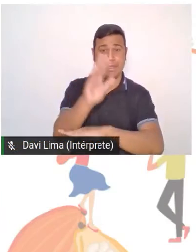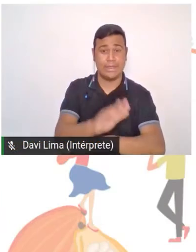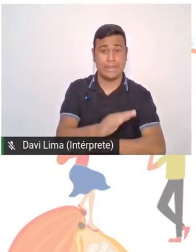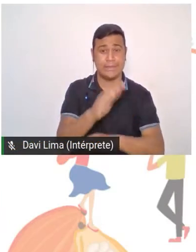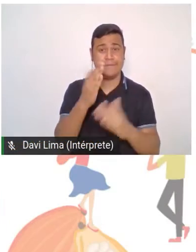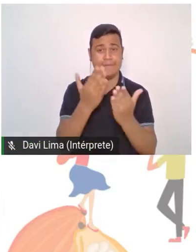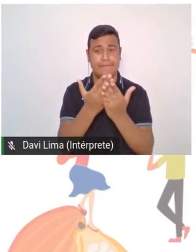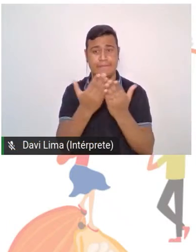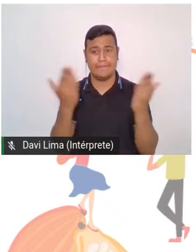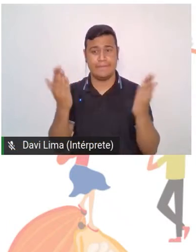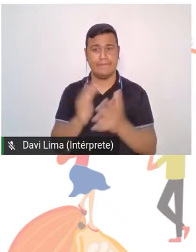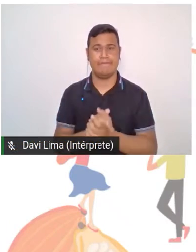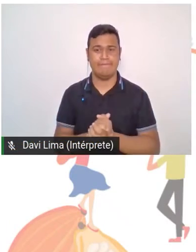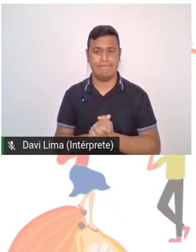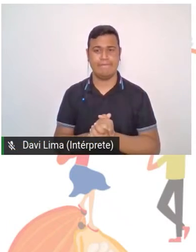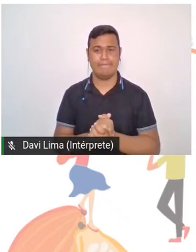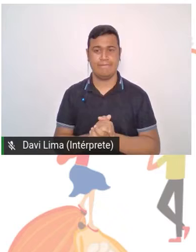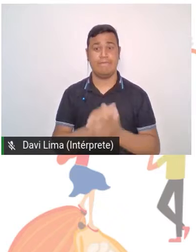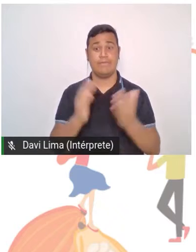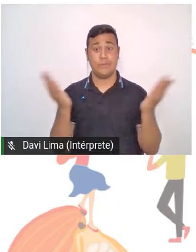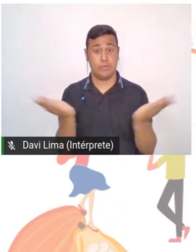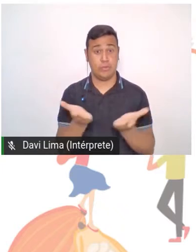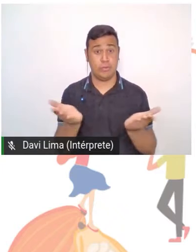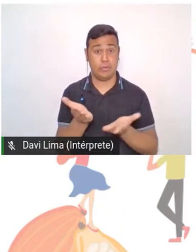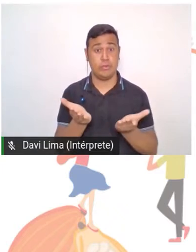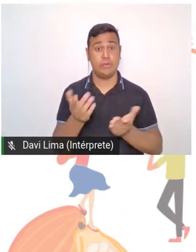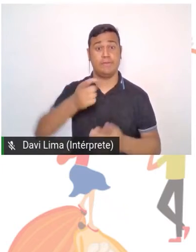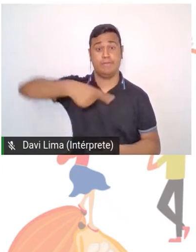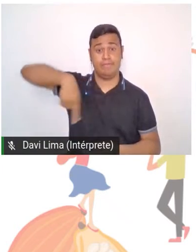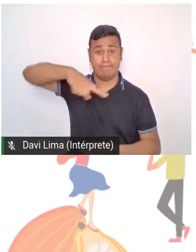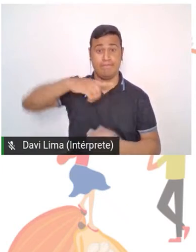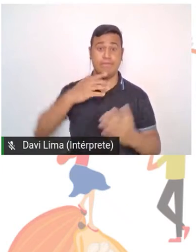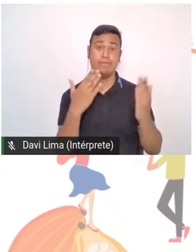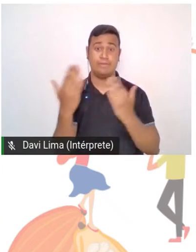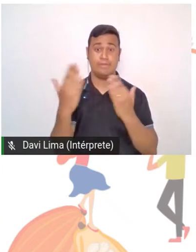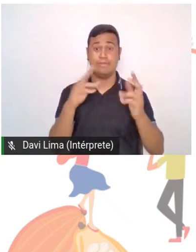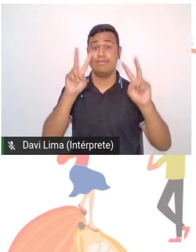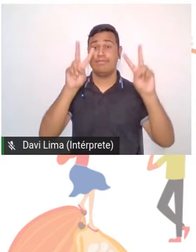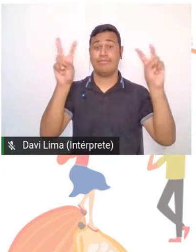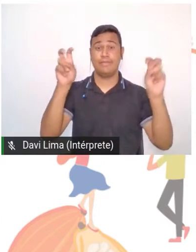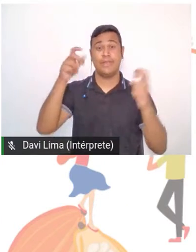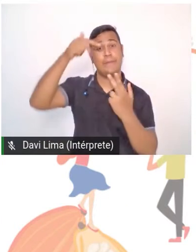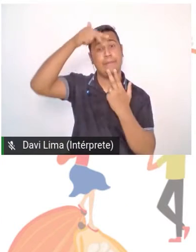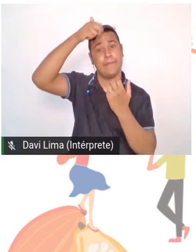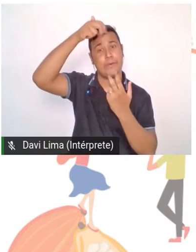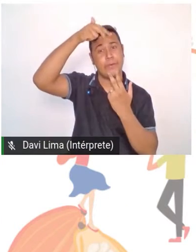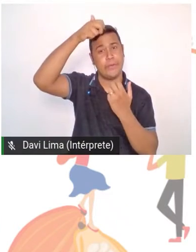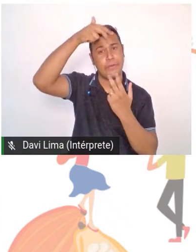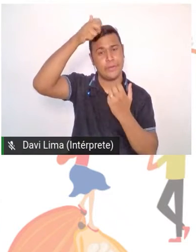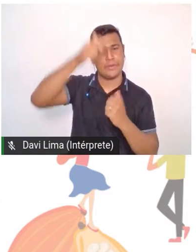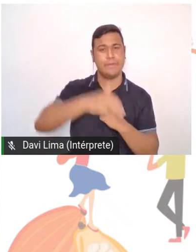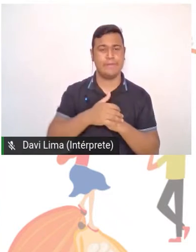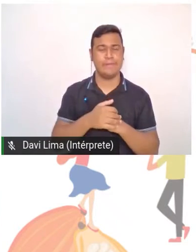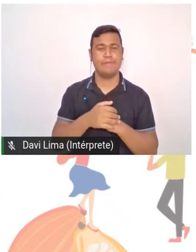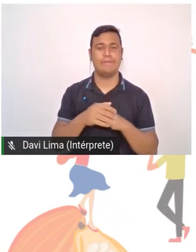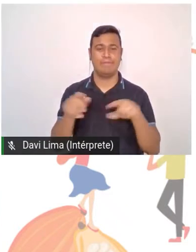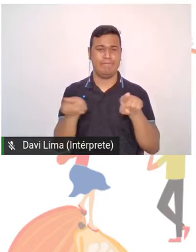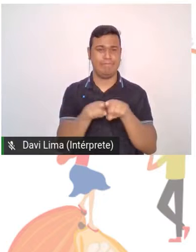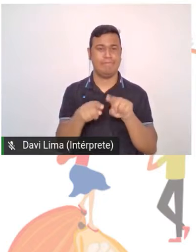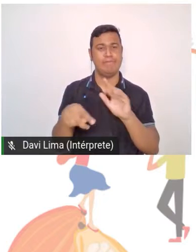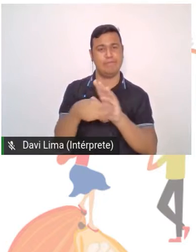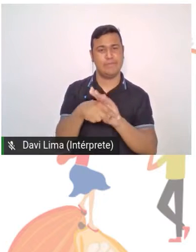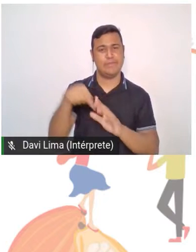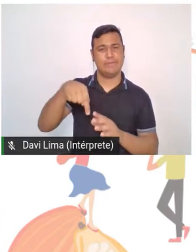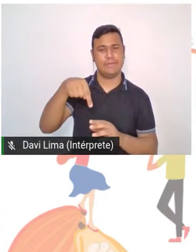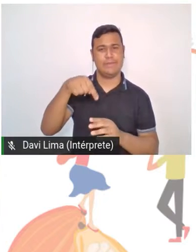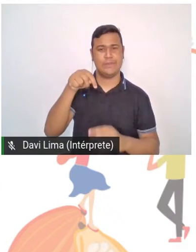Hoje nós iremos conversar sobre bode e charcutaria nordestina. E também sobre um burro,